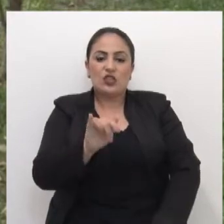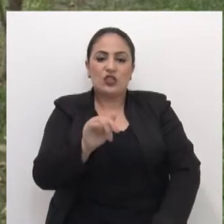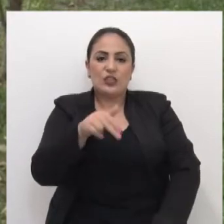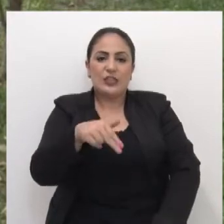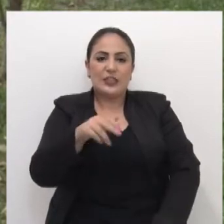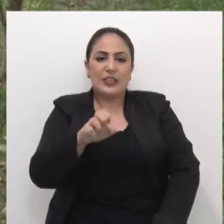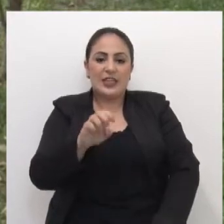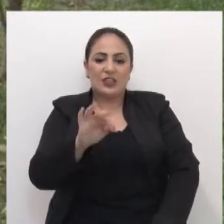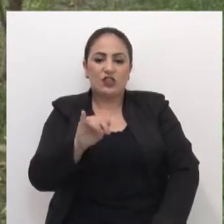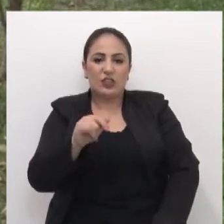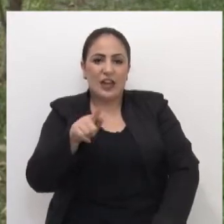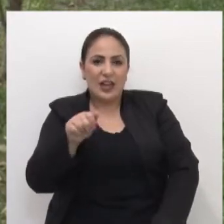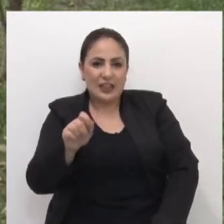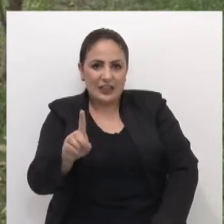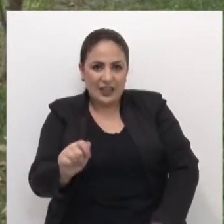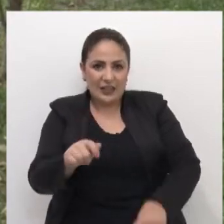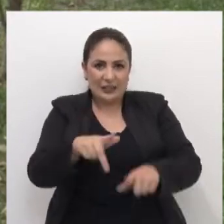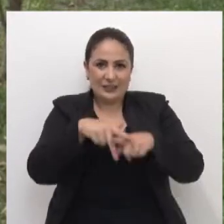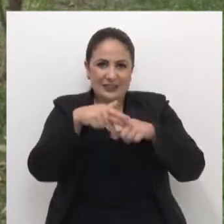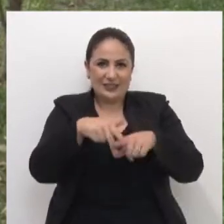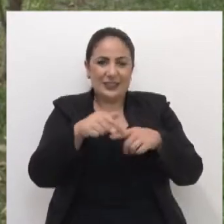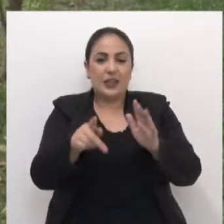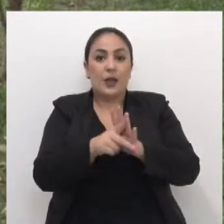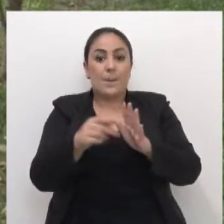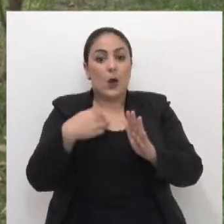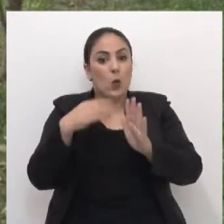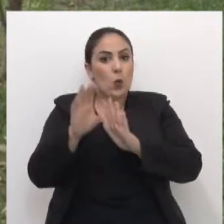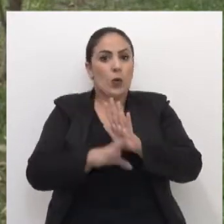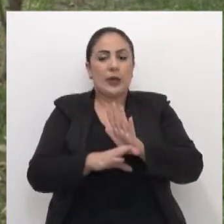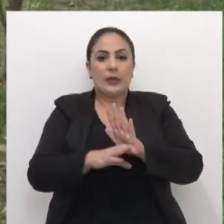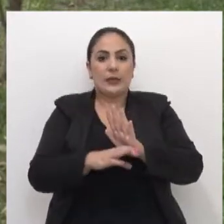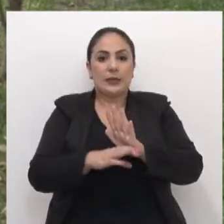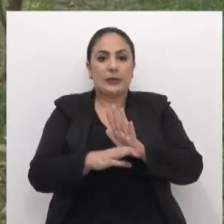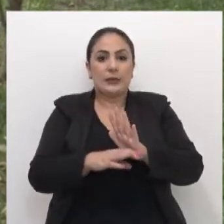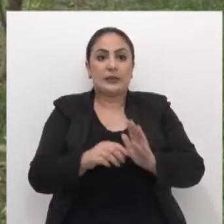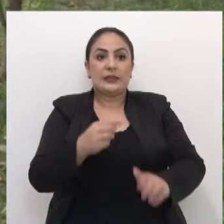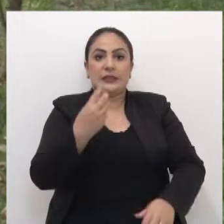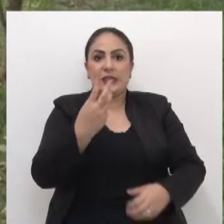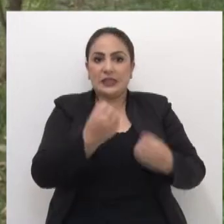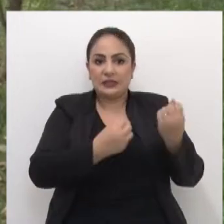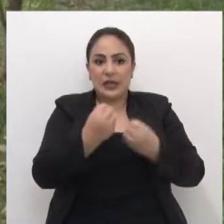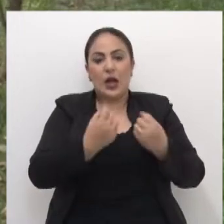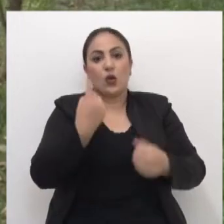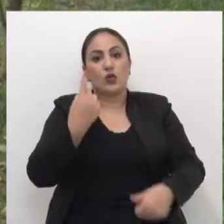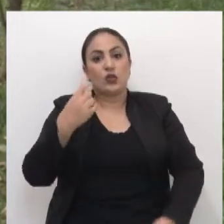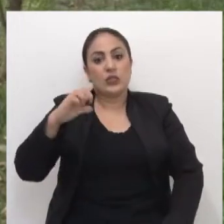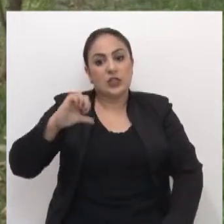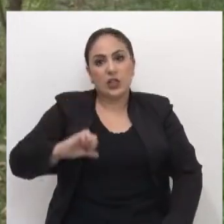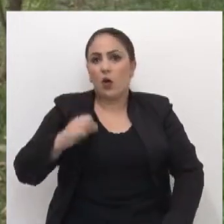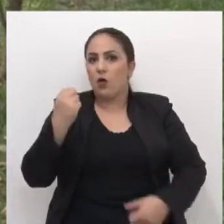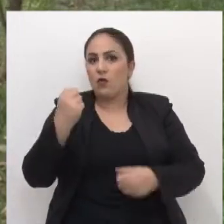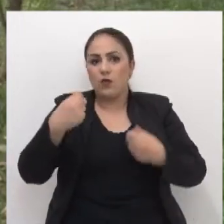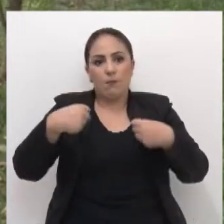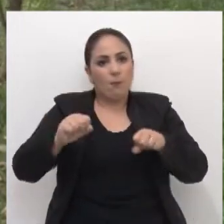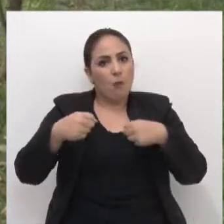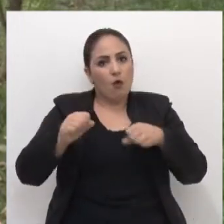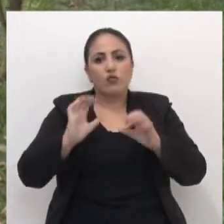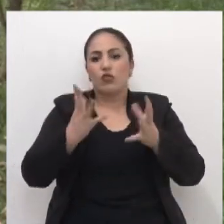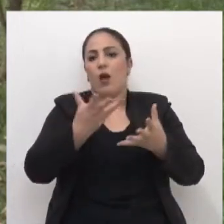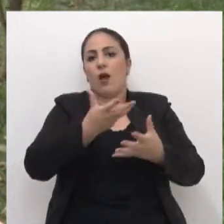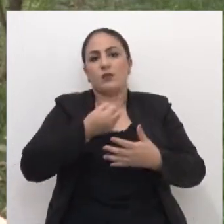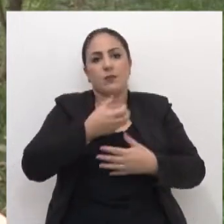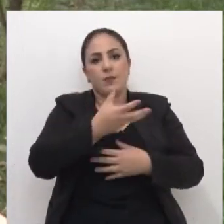me dedico para a gineteada. Hoje no meu currículo é 3 carros, 19 motos, já fui representar o Brasil